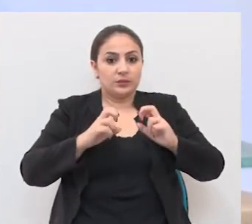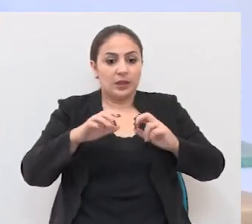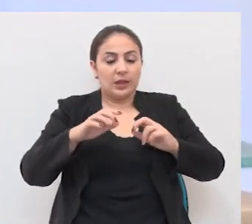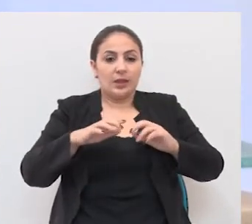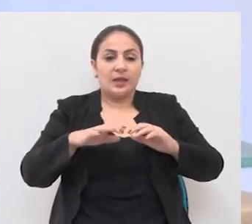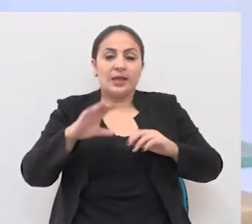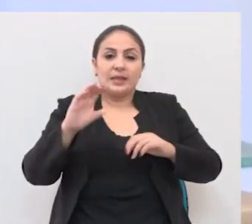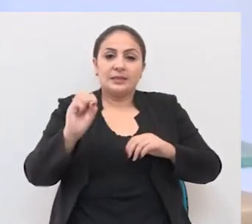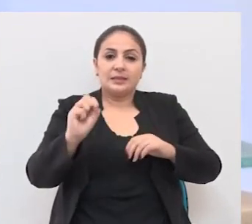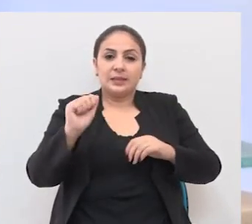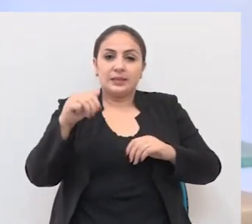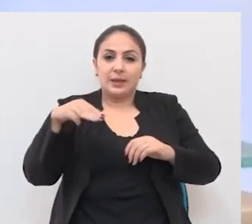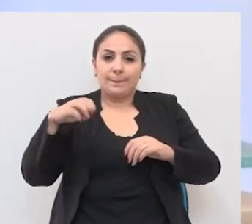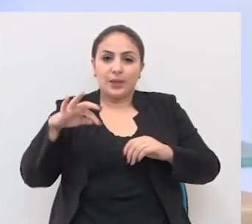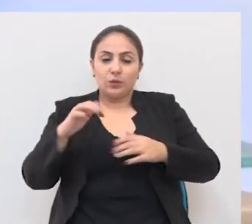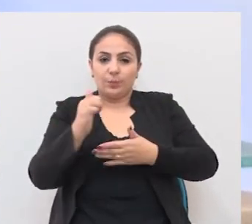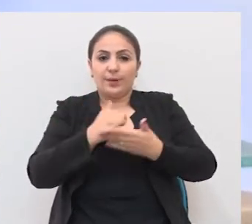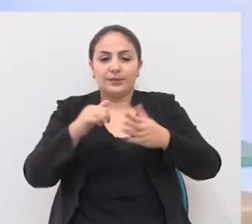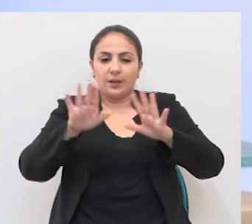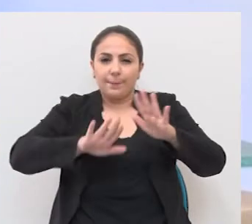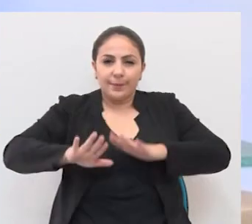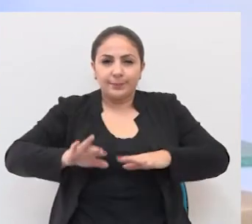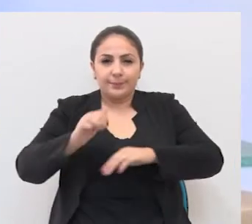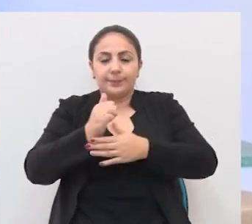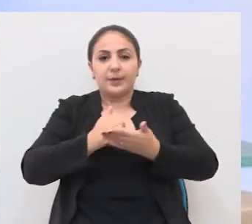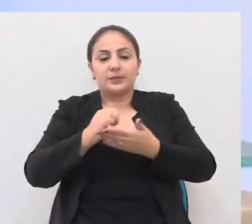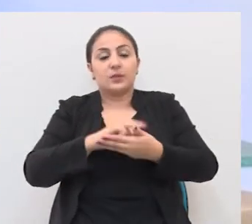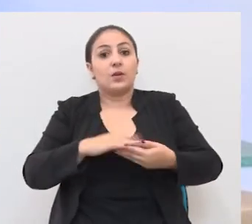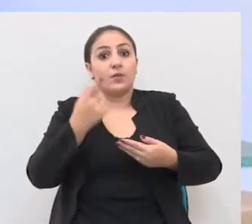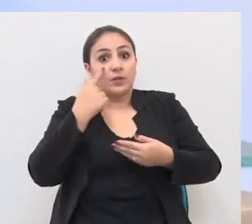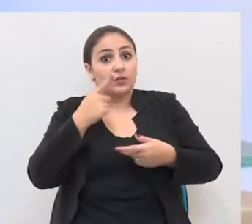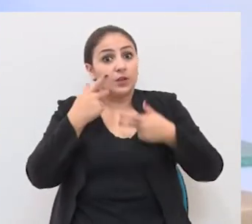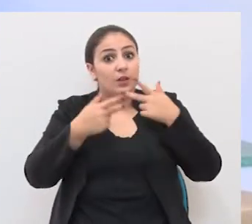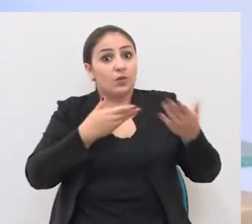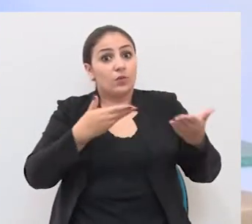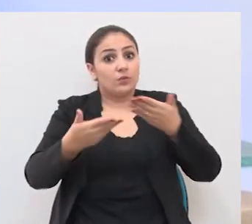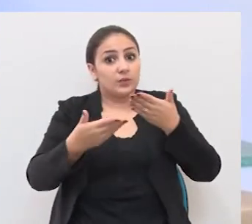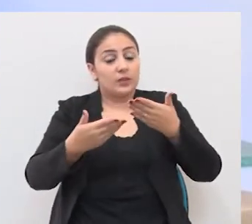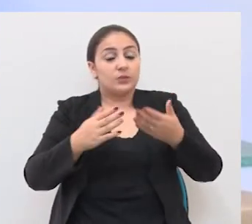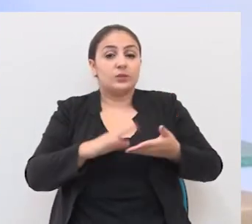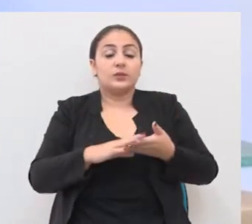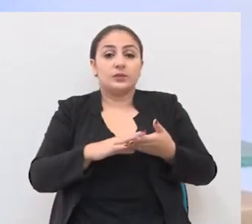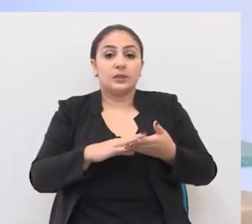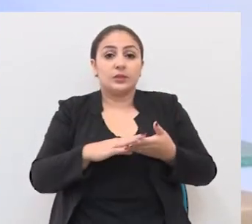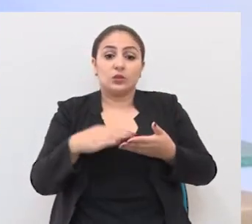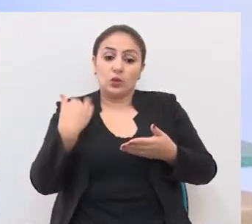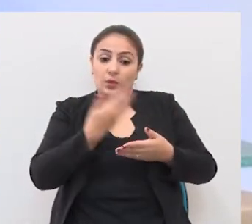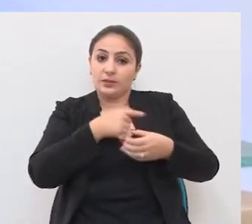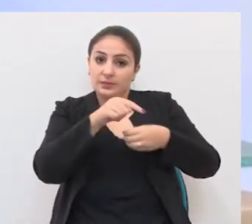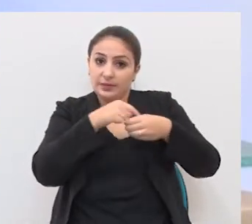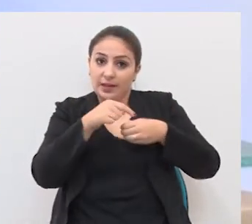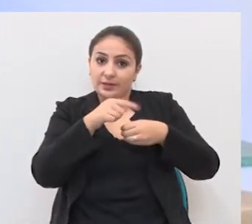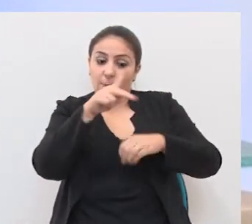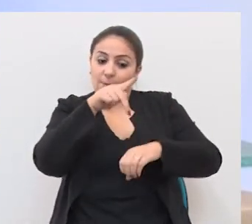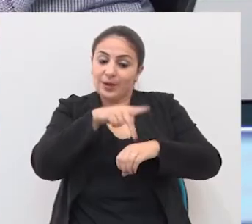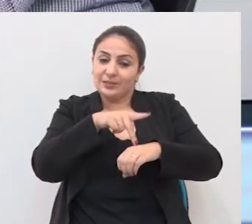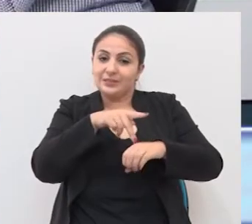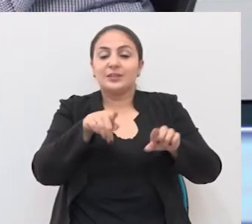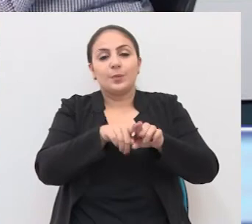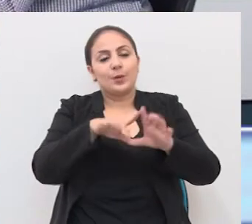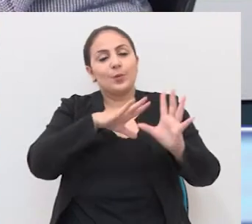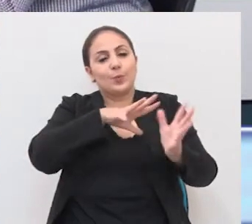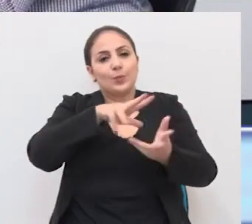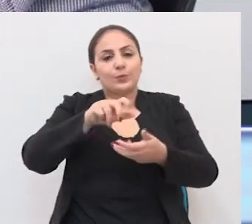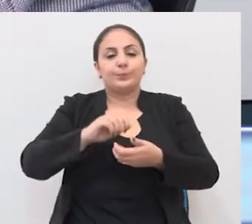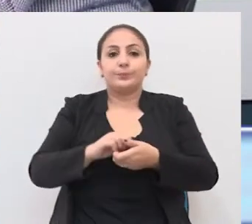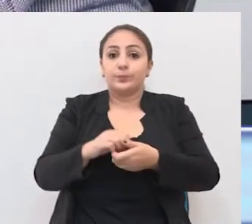saneamento básico. Veja o que disseram os convidados do programa sobre a nossa cidade, o país e o mundo. É